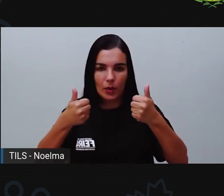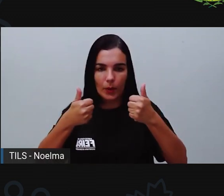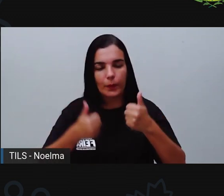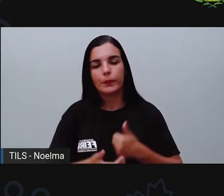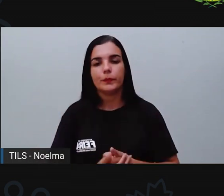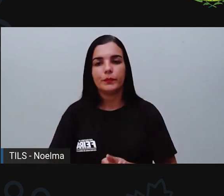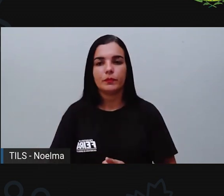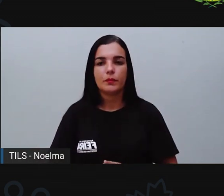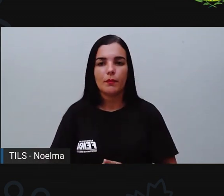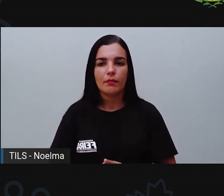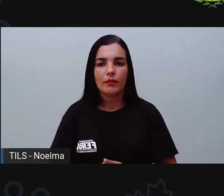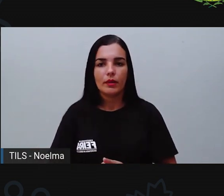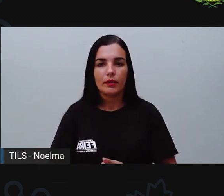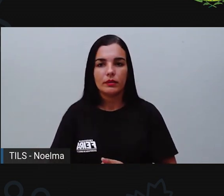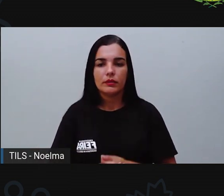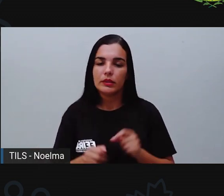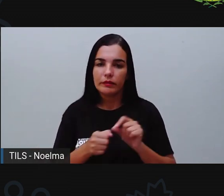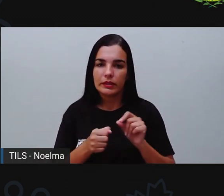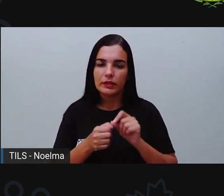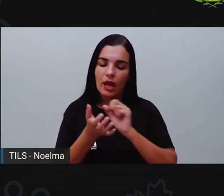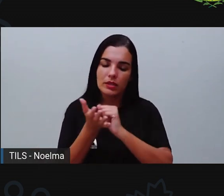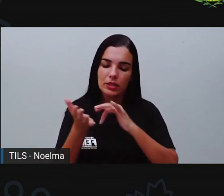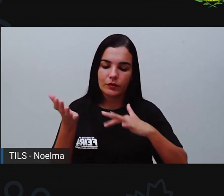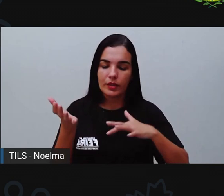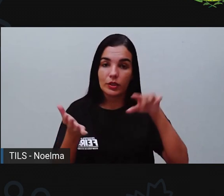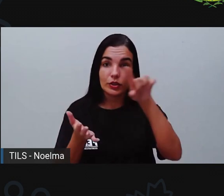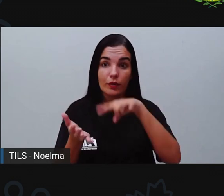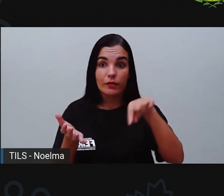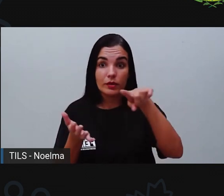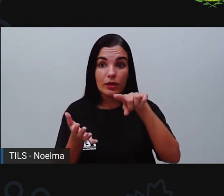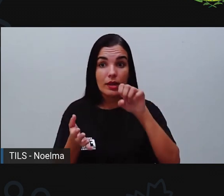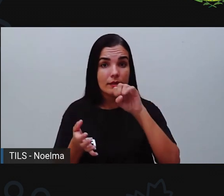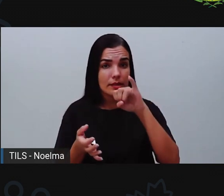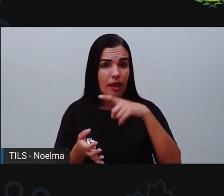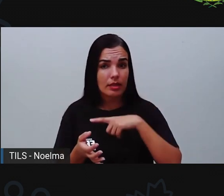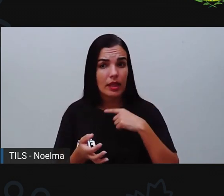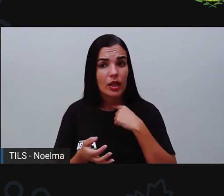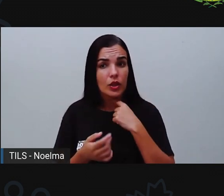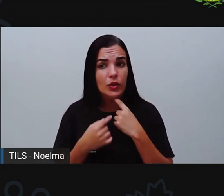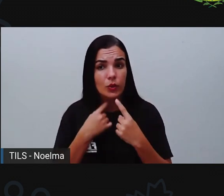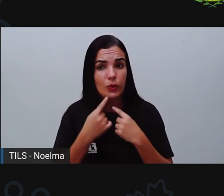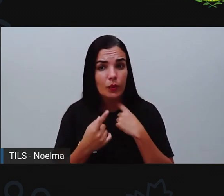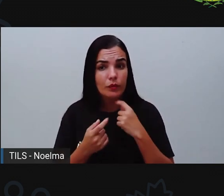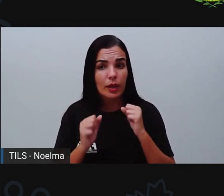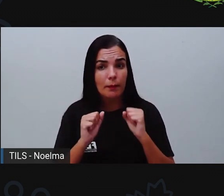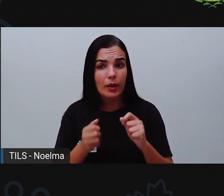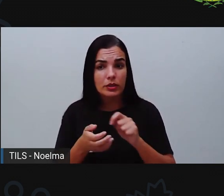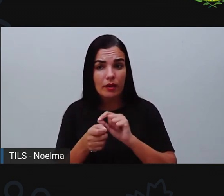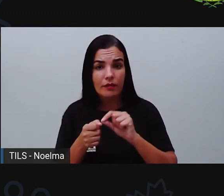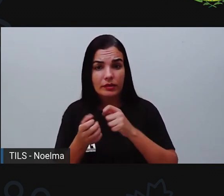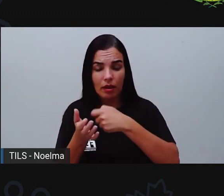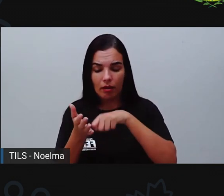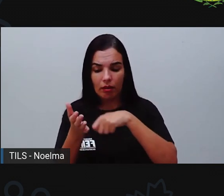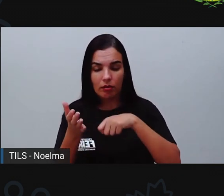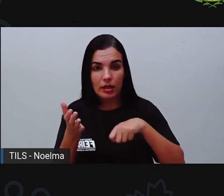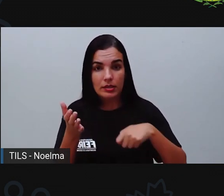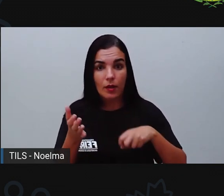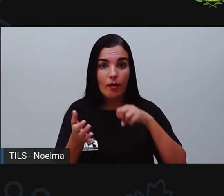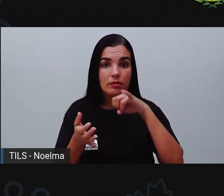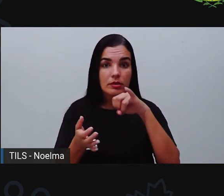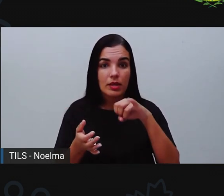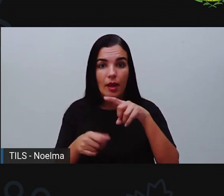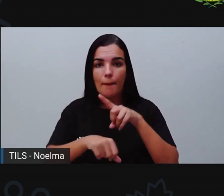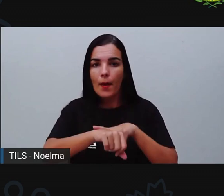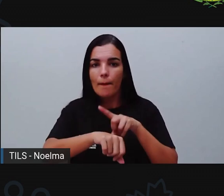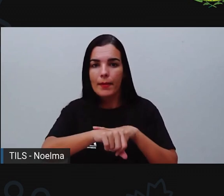assunto aí e conseguir realizar as atividades de vocês. Sentiu alguma dúvida? Faça anotações para que quando vocês estiverem no momento